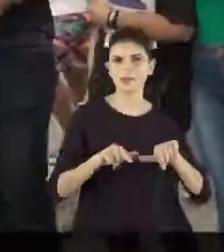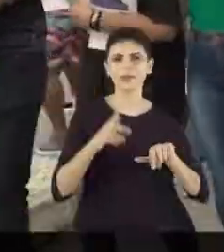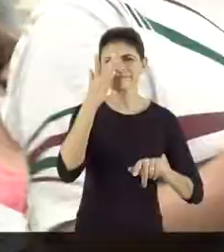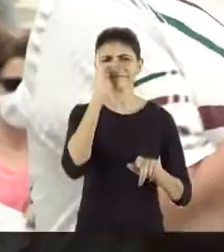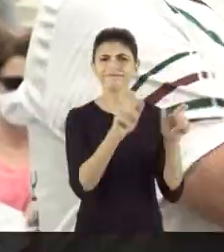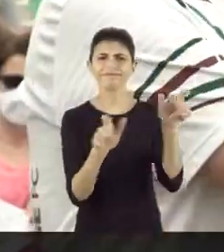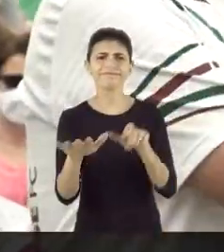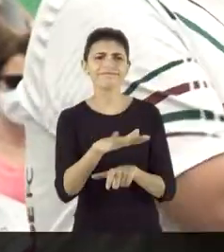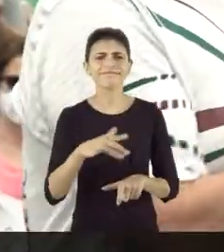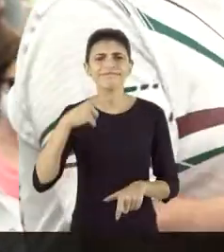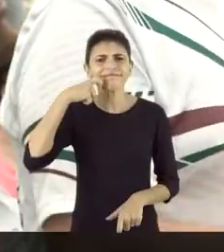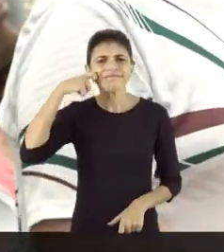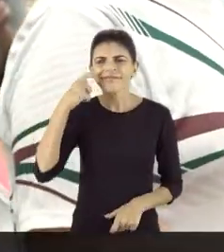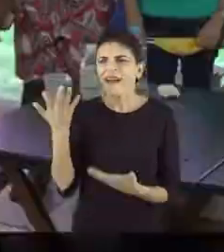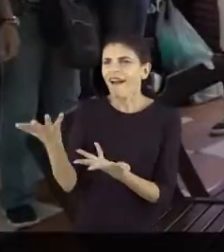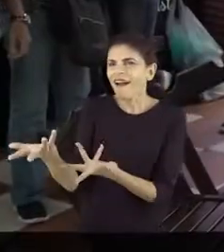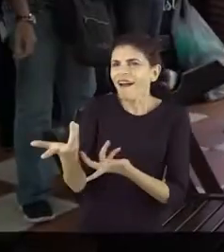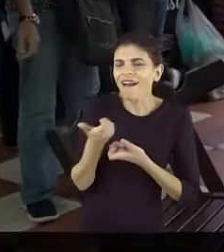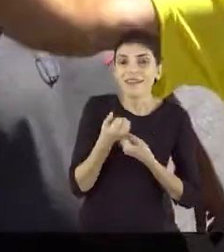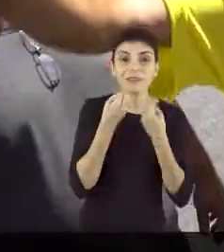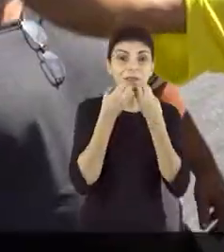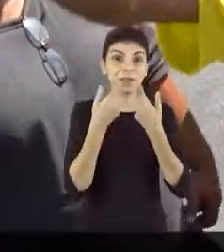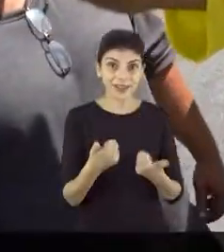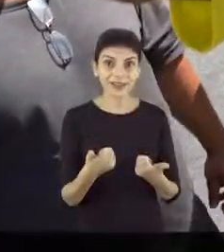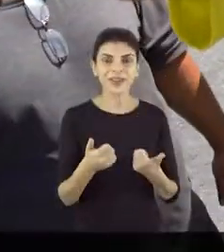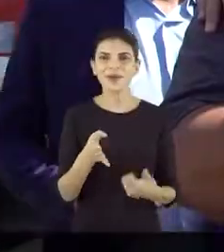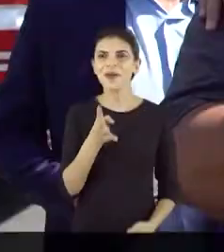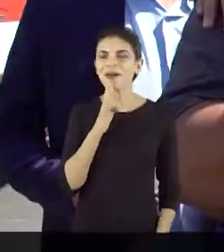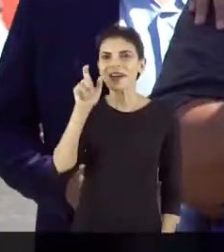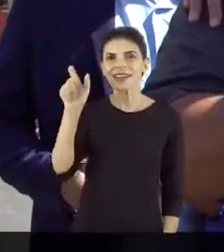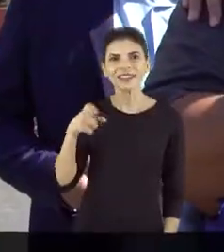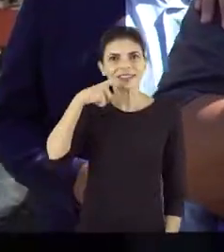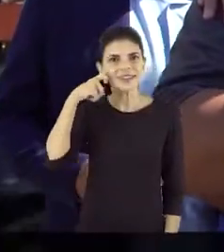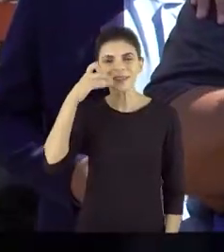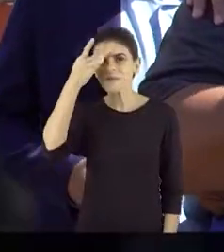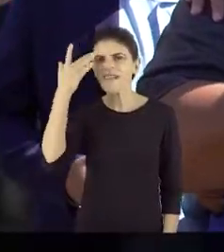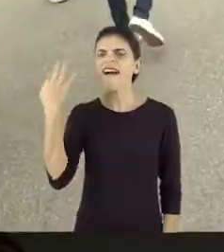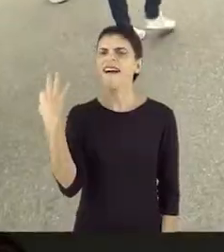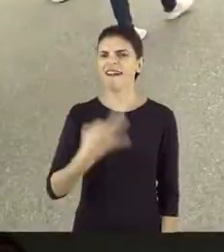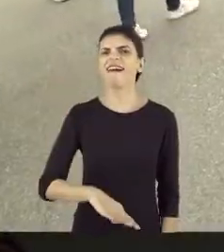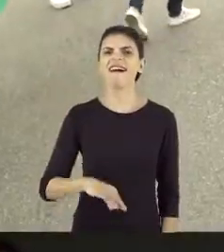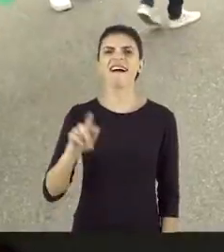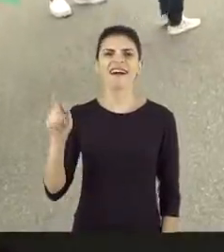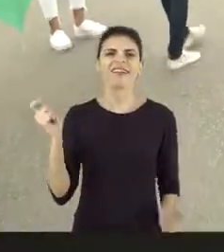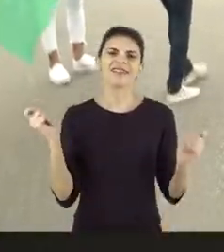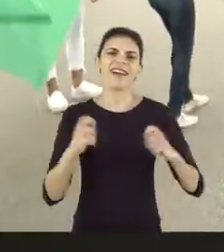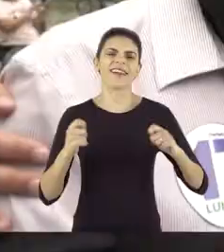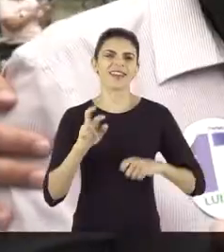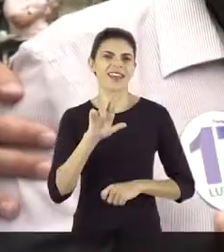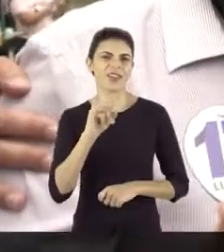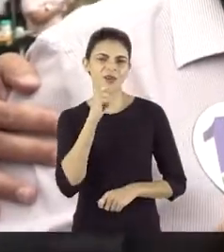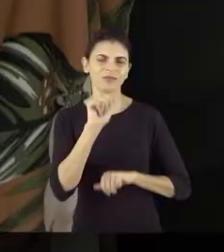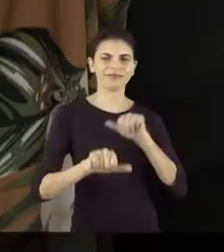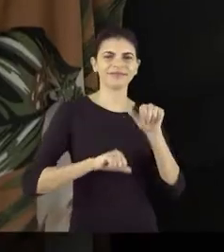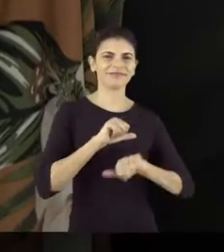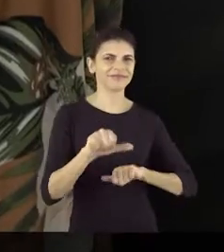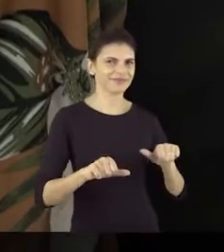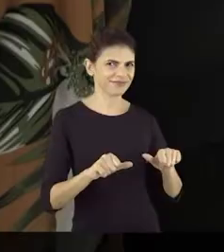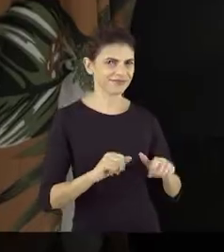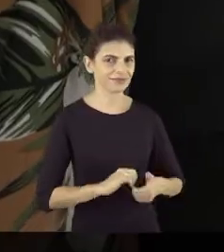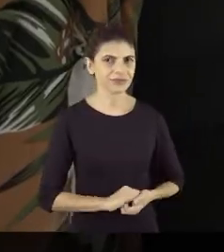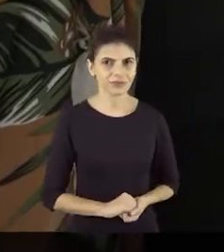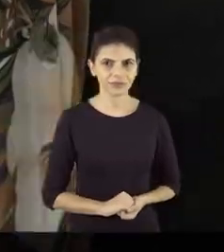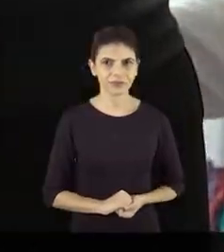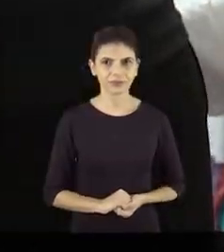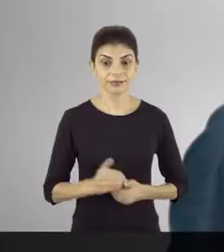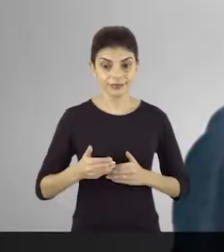Luiz de braços abertos. Quanto mais as pessoas conhecem o Luiz, mais certeza tem que o Rio tem